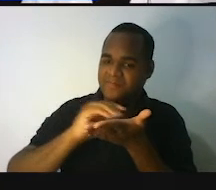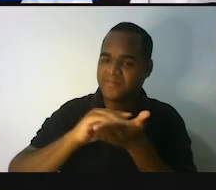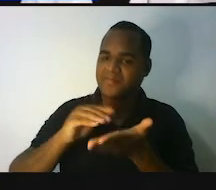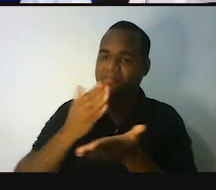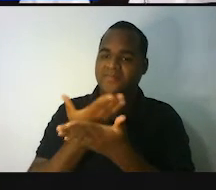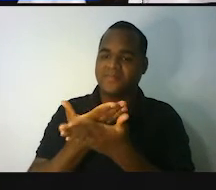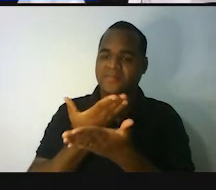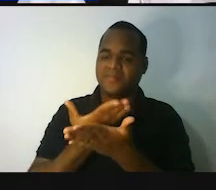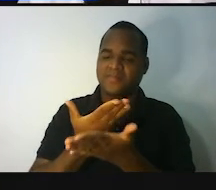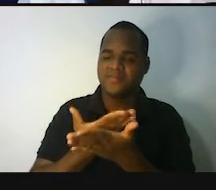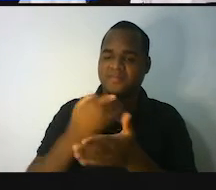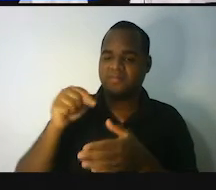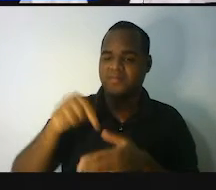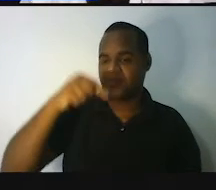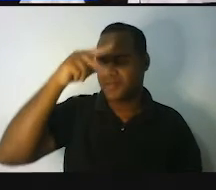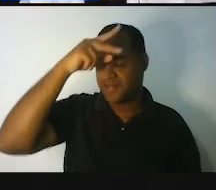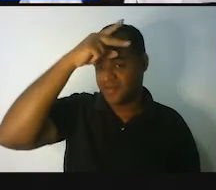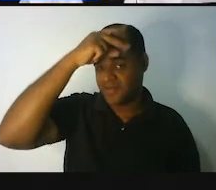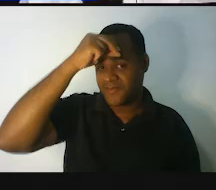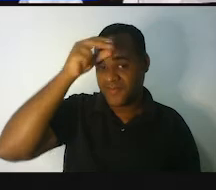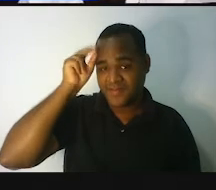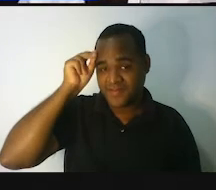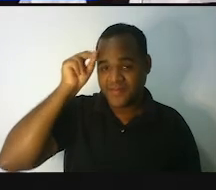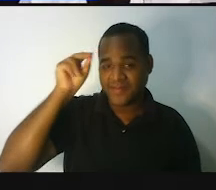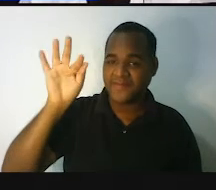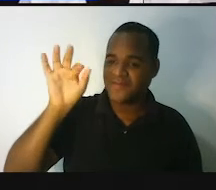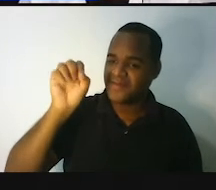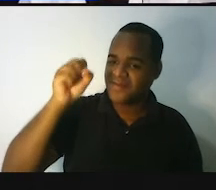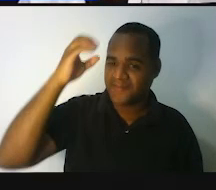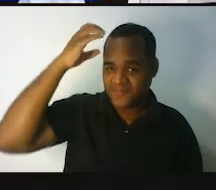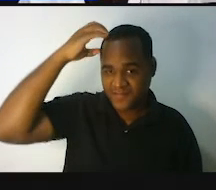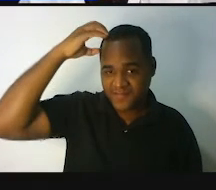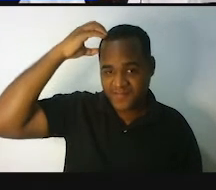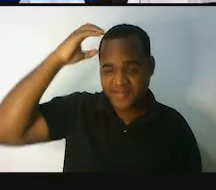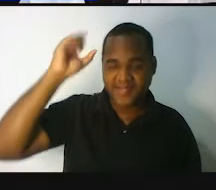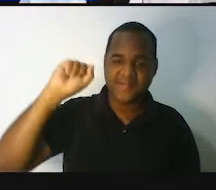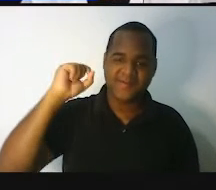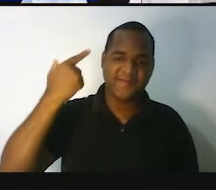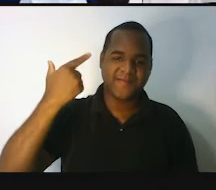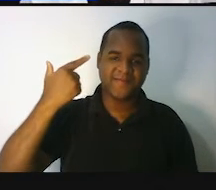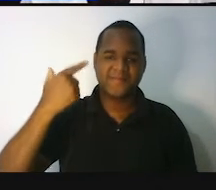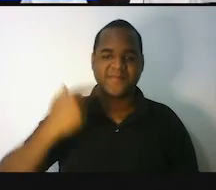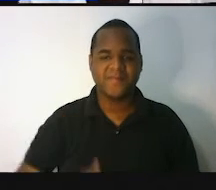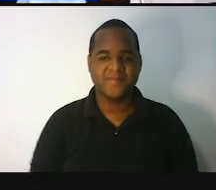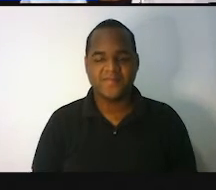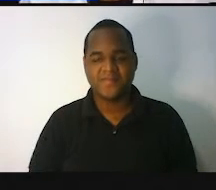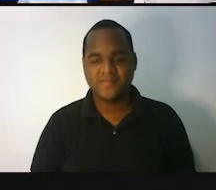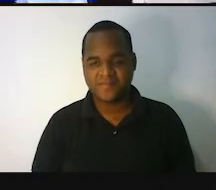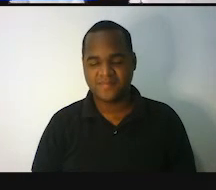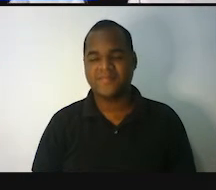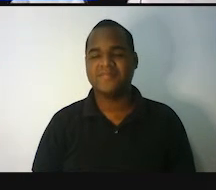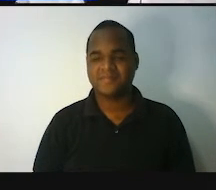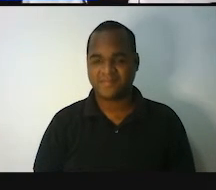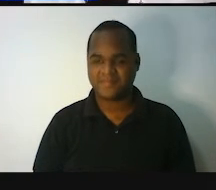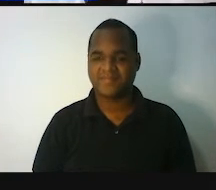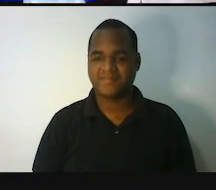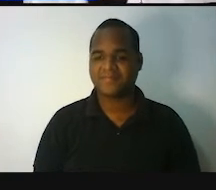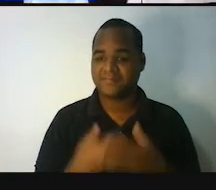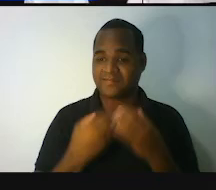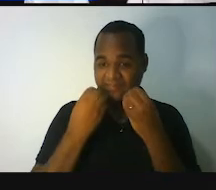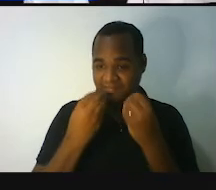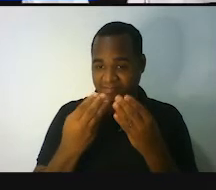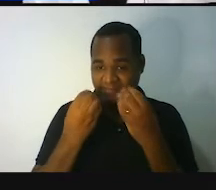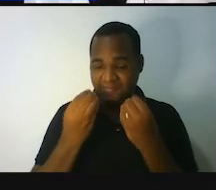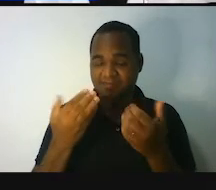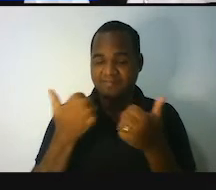Municipal de Educação de Feira de Santana, a nossa querida princesa do sertão. Bom,